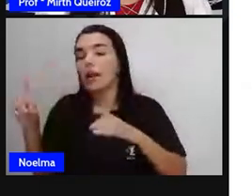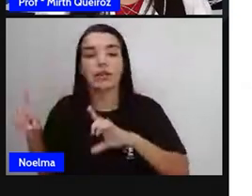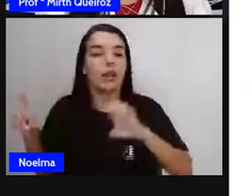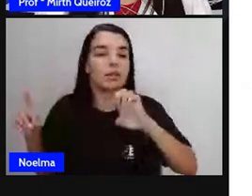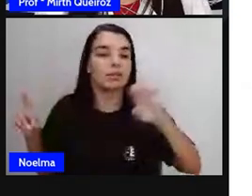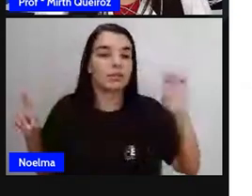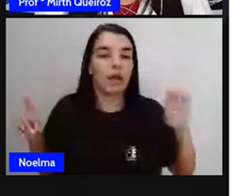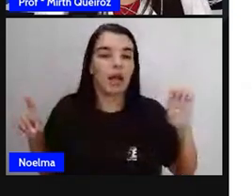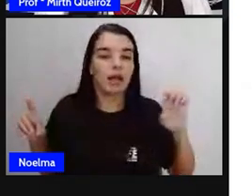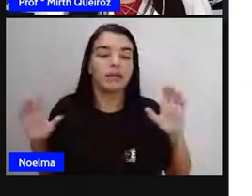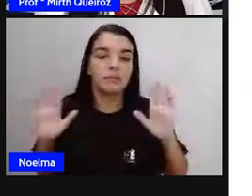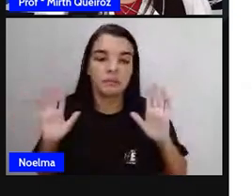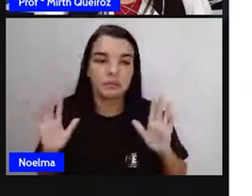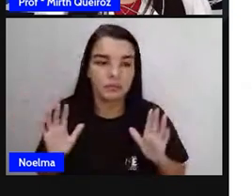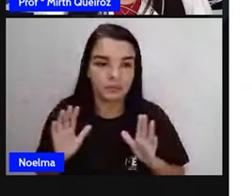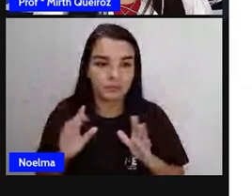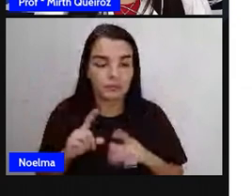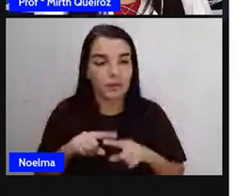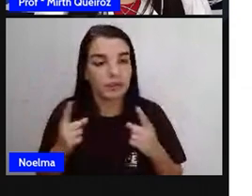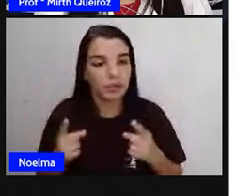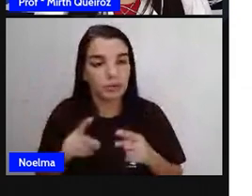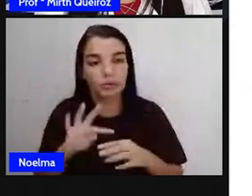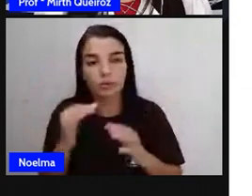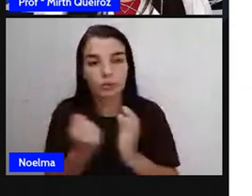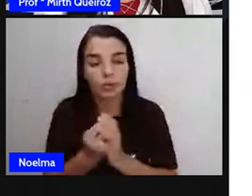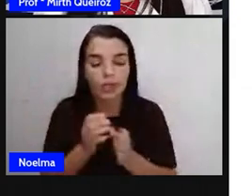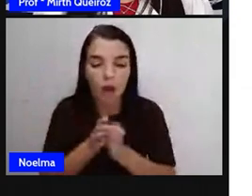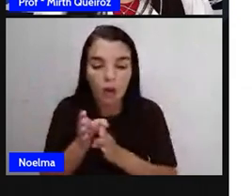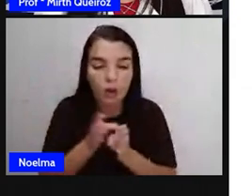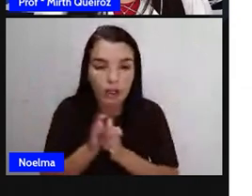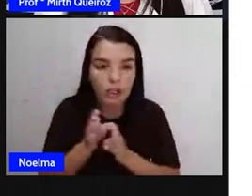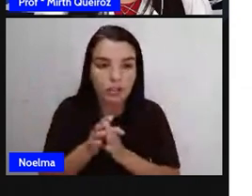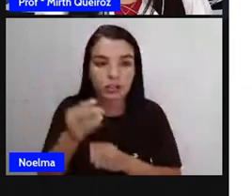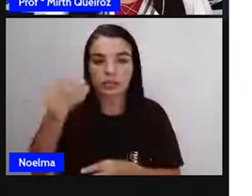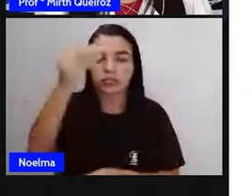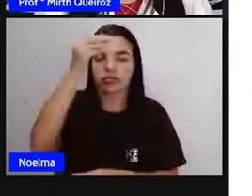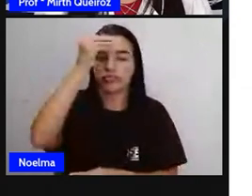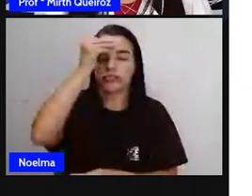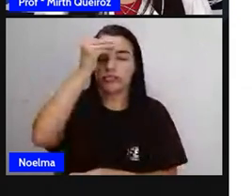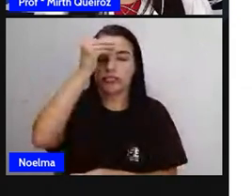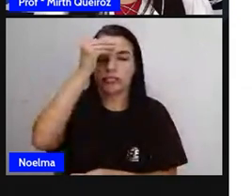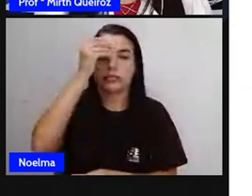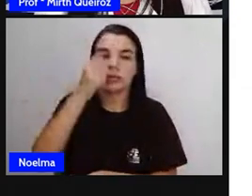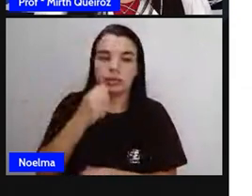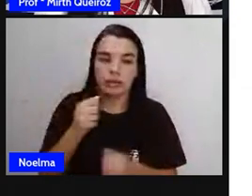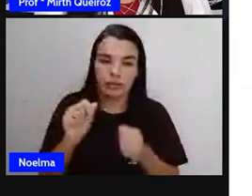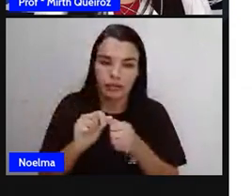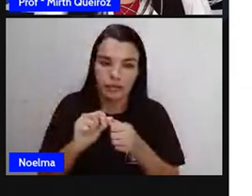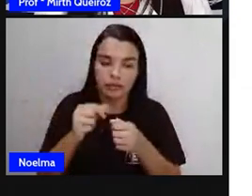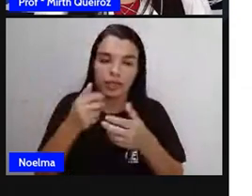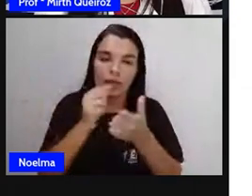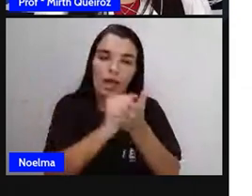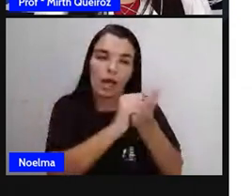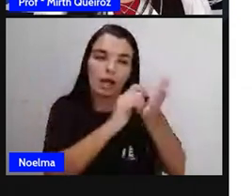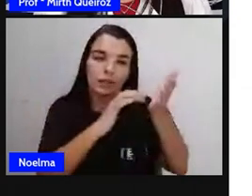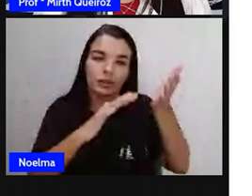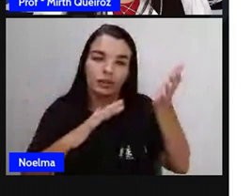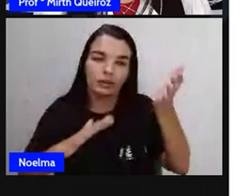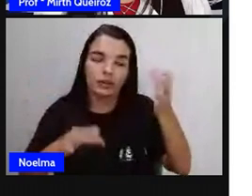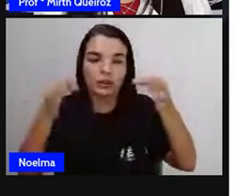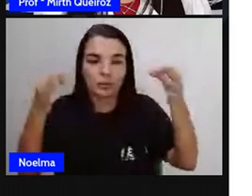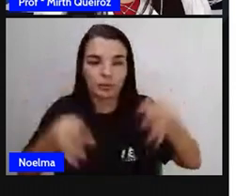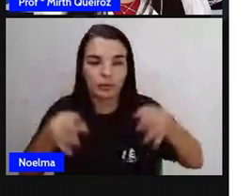esquerda, para baixo. Então, tudo isso aí vocês têm que entender, compreender, para que vocês possam se localizar